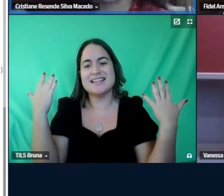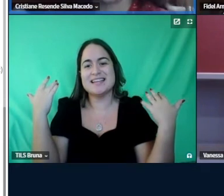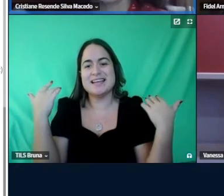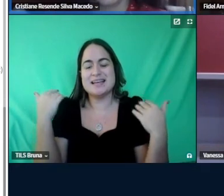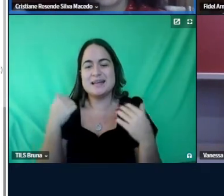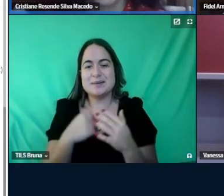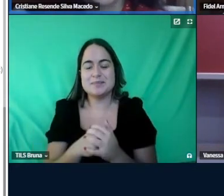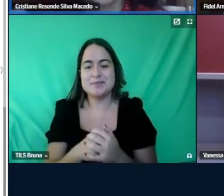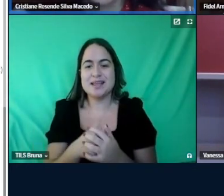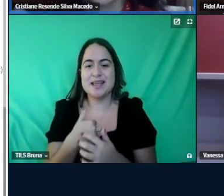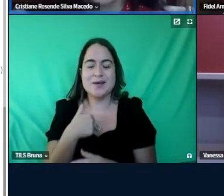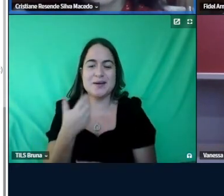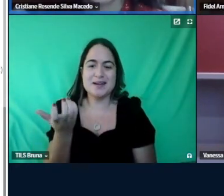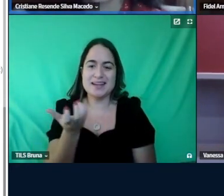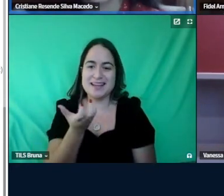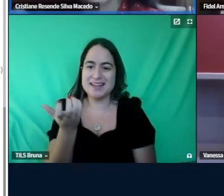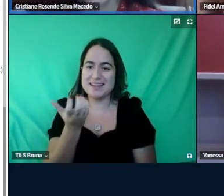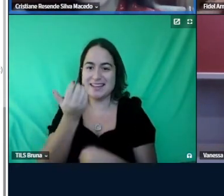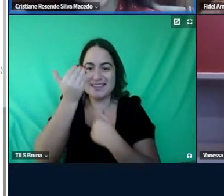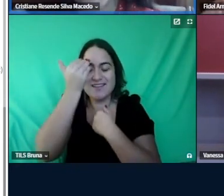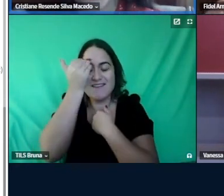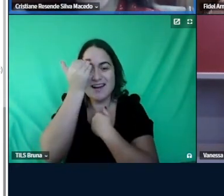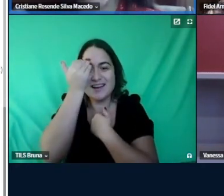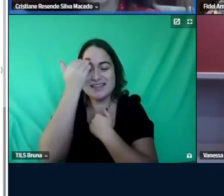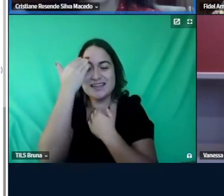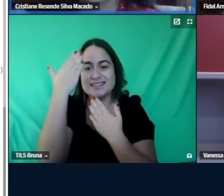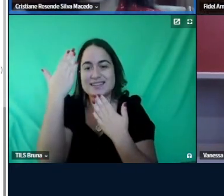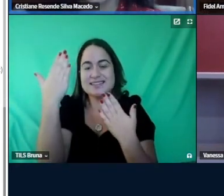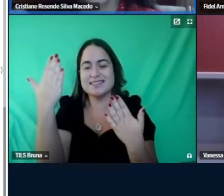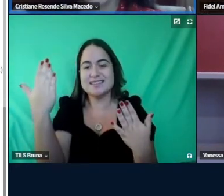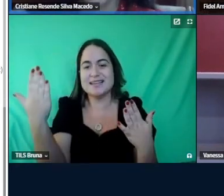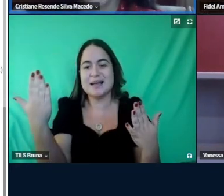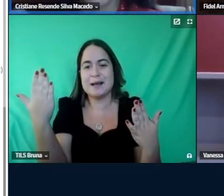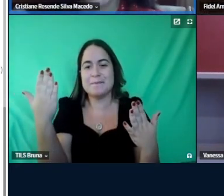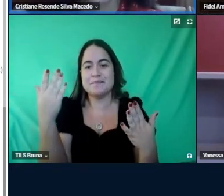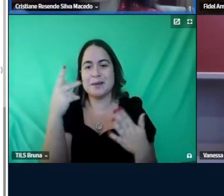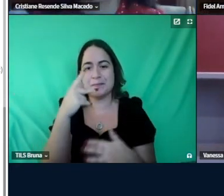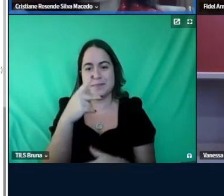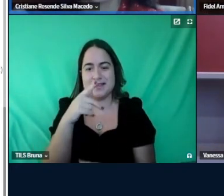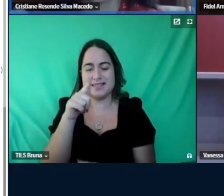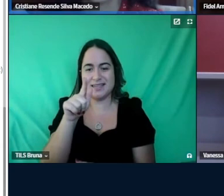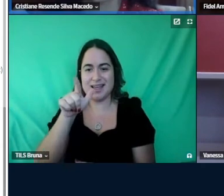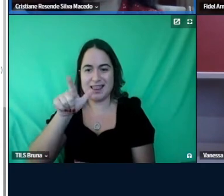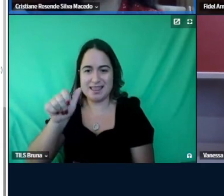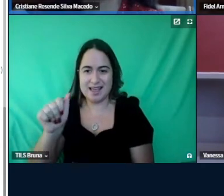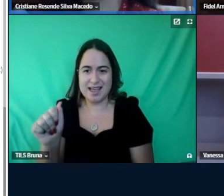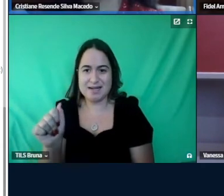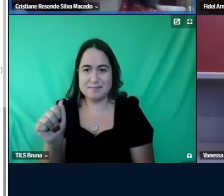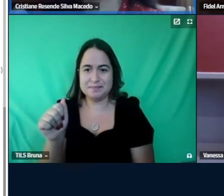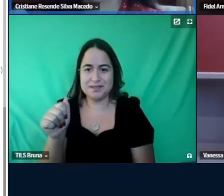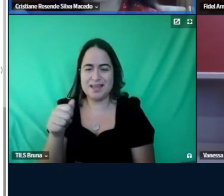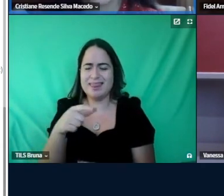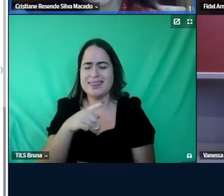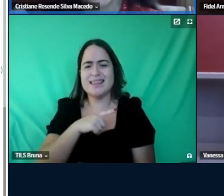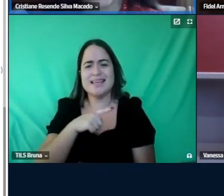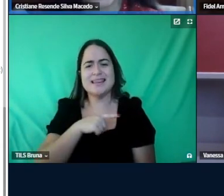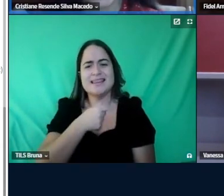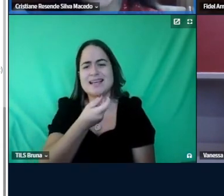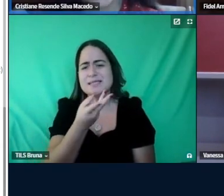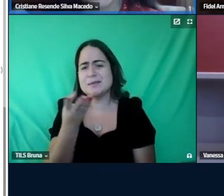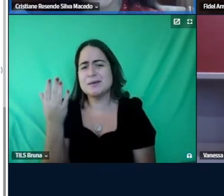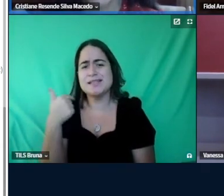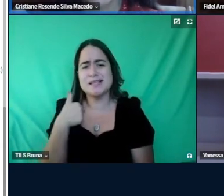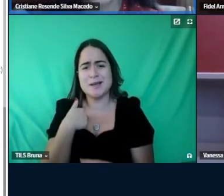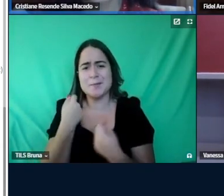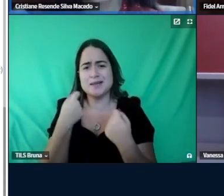eu queria agradecer ao PGLA aliás tem tantas pessoas que eu teria que